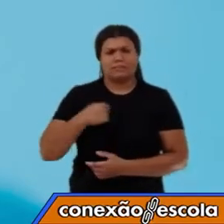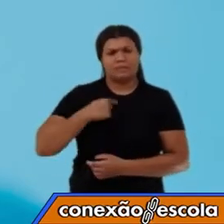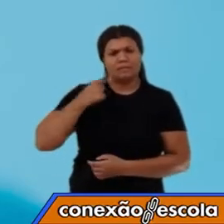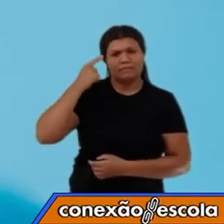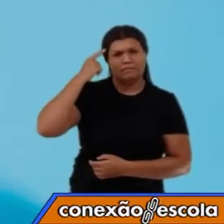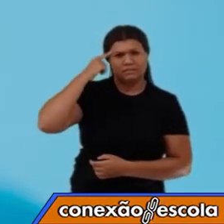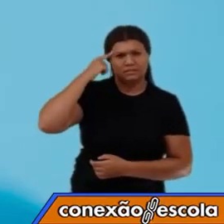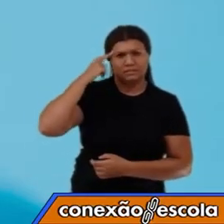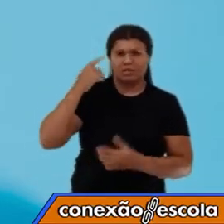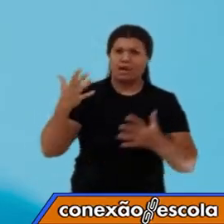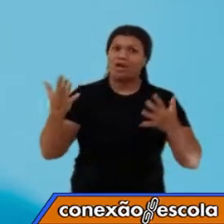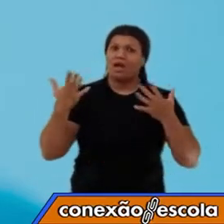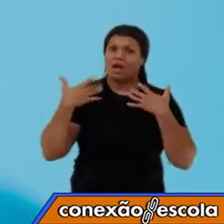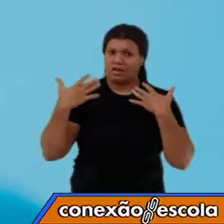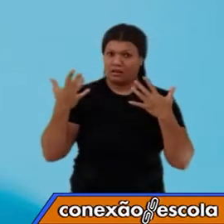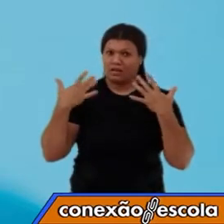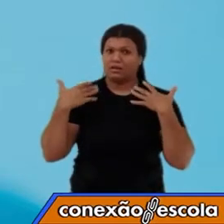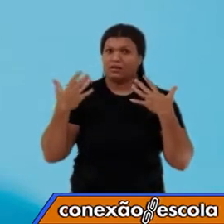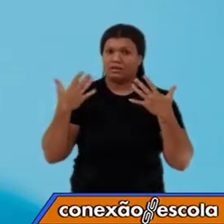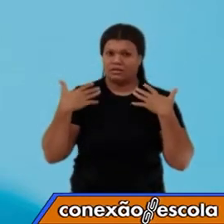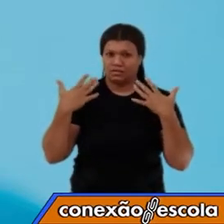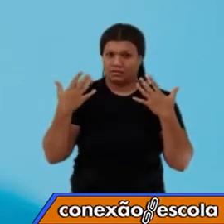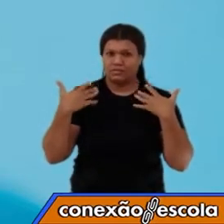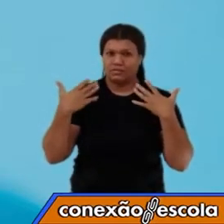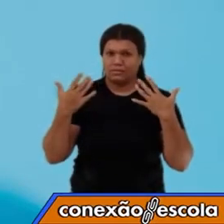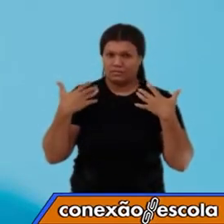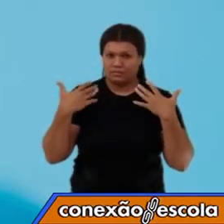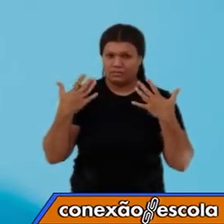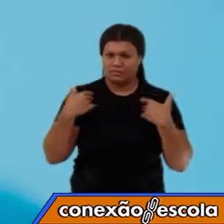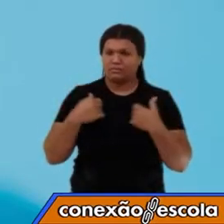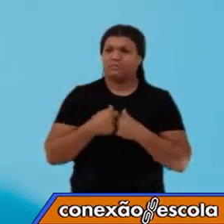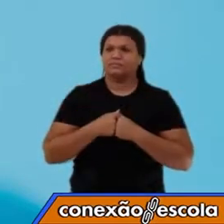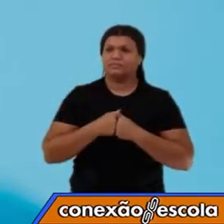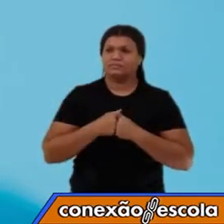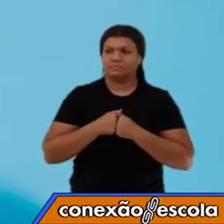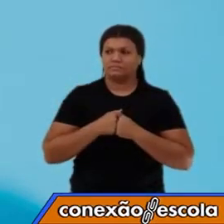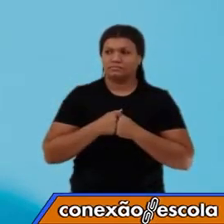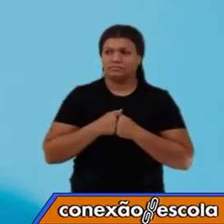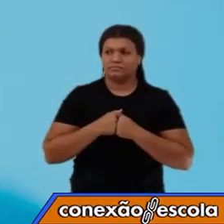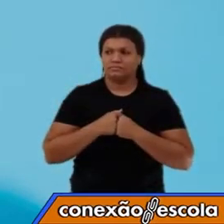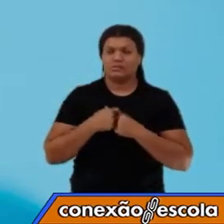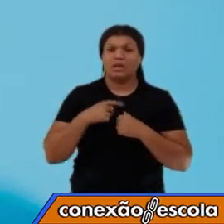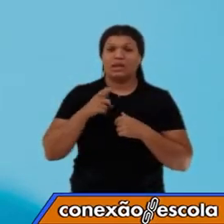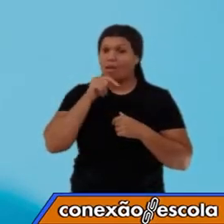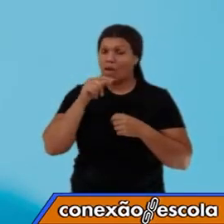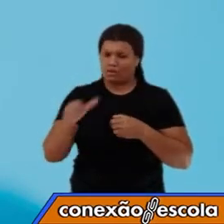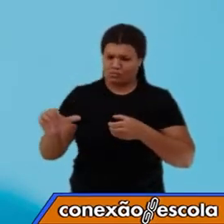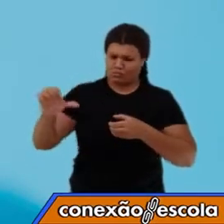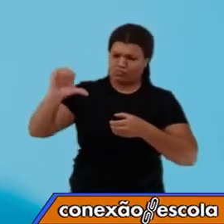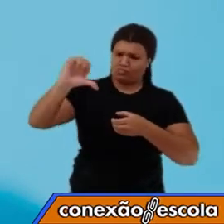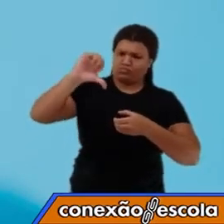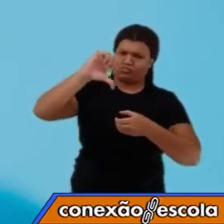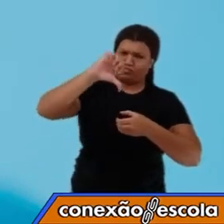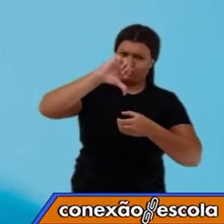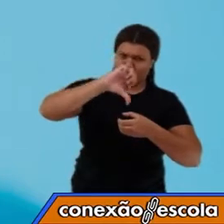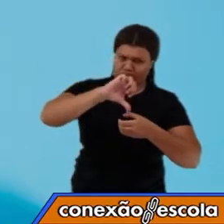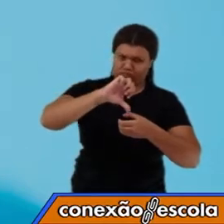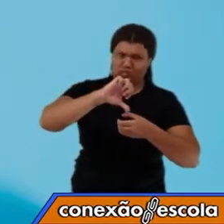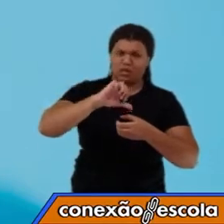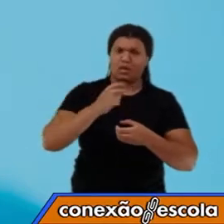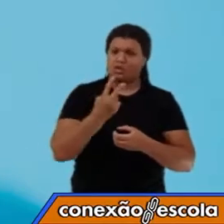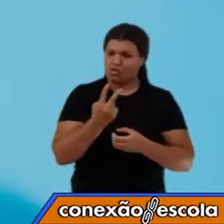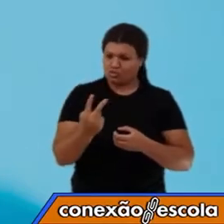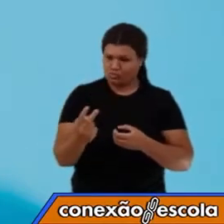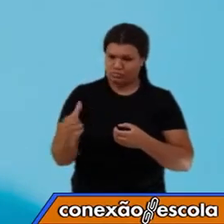conceito de calor, nessa transferência de calor. Então, eu vou colocar aqui a água nos